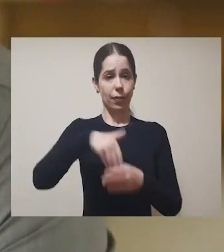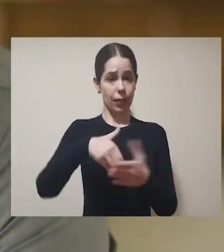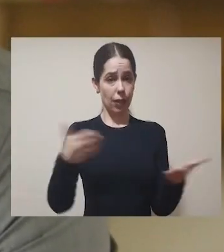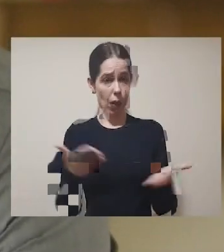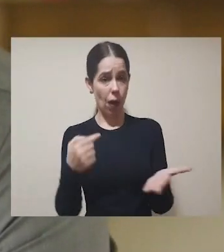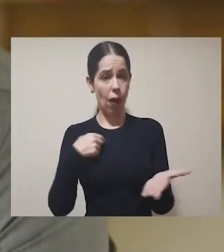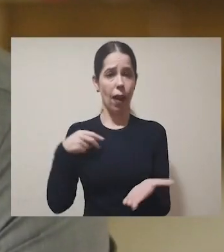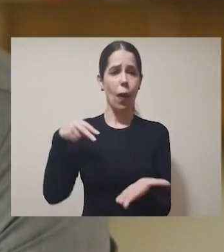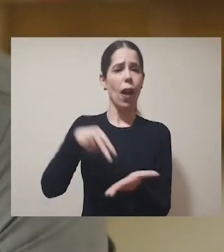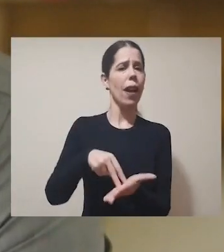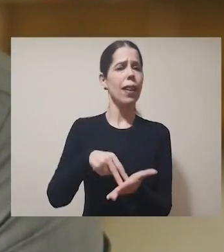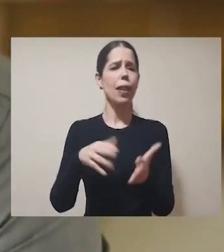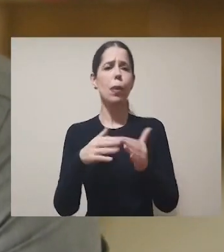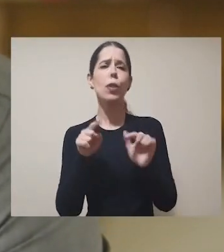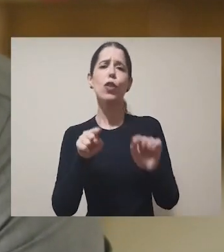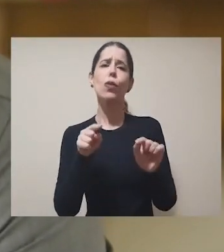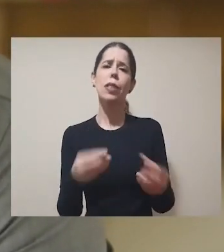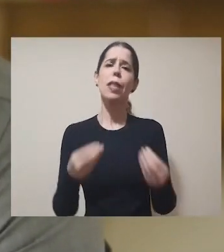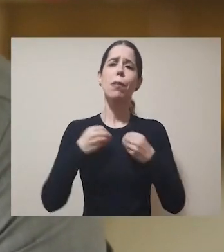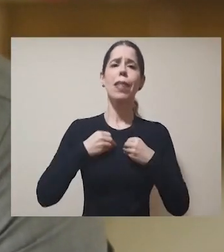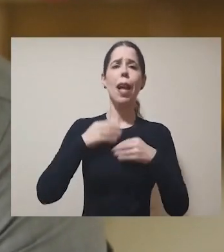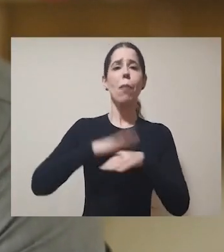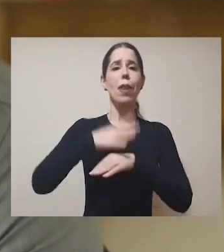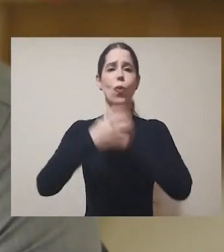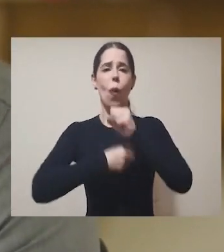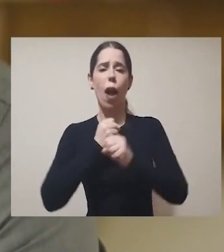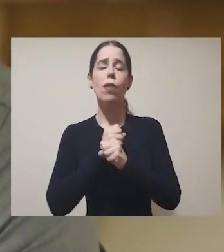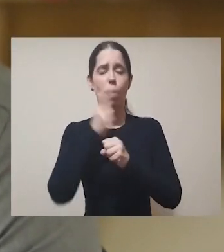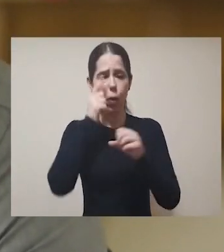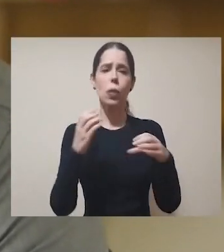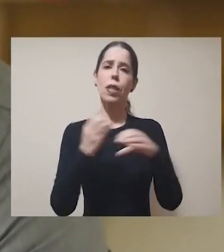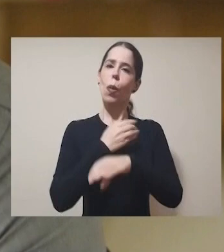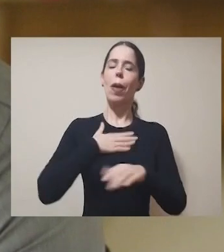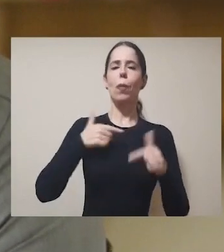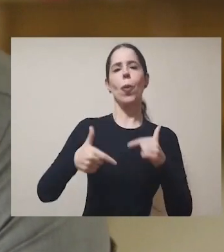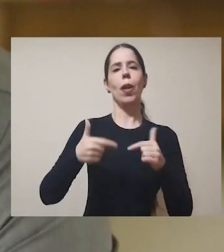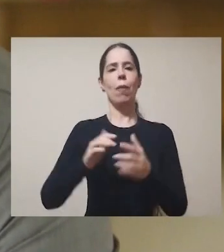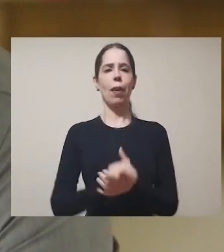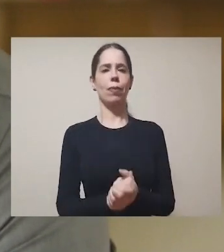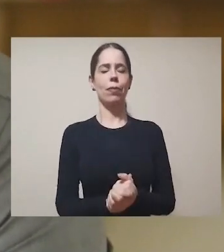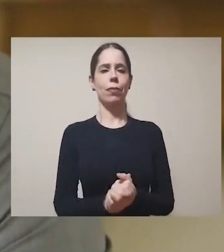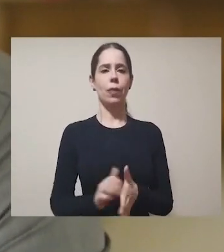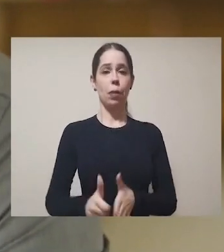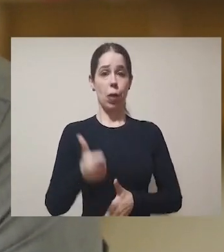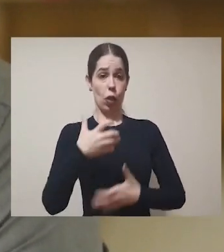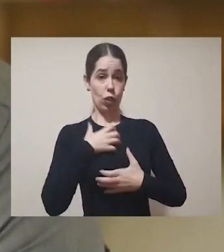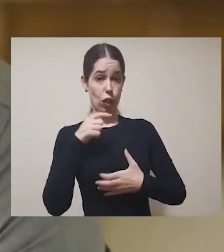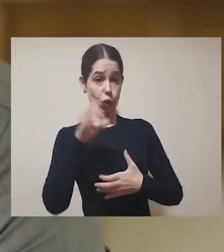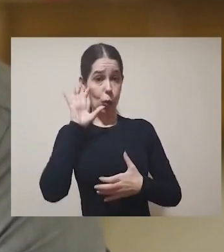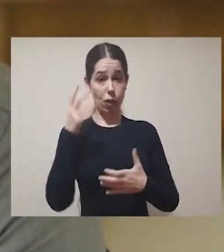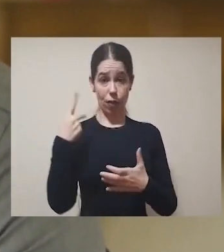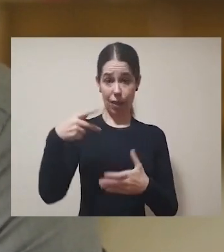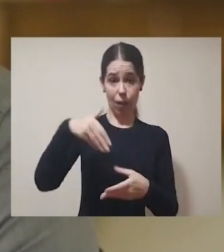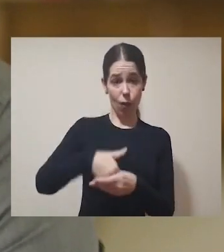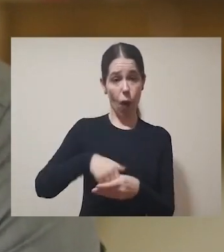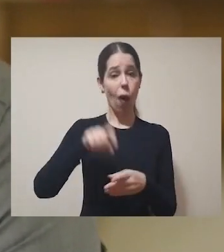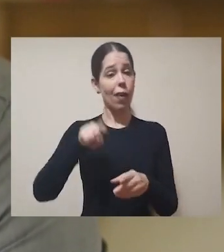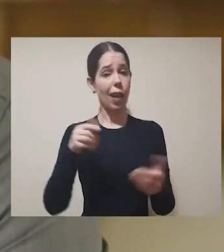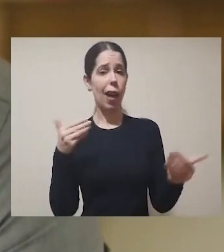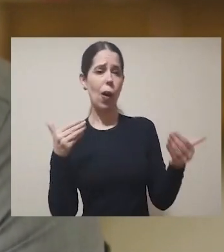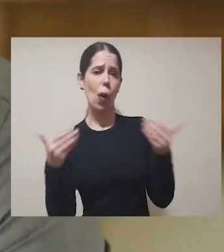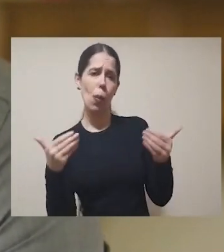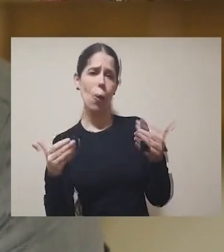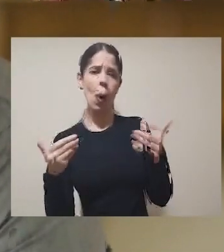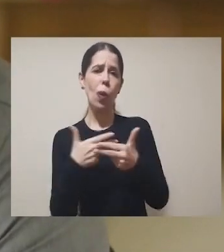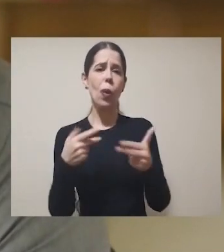Nesta eleição, estou aqui pedindo a você mais quatro anos para completar o meu trabalho. E a melhor maneira de você decidir o seu voto